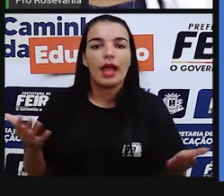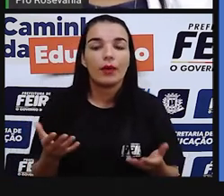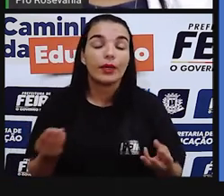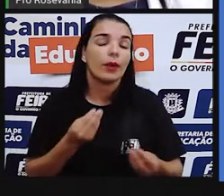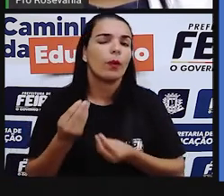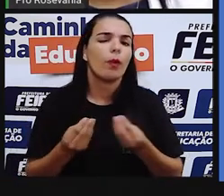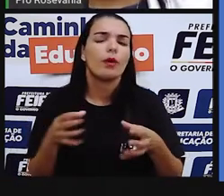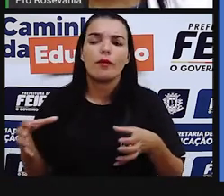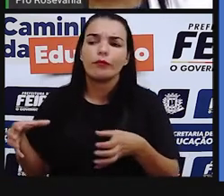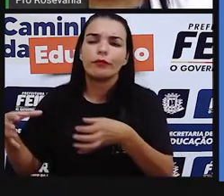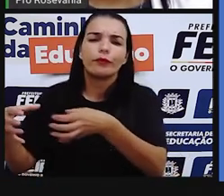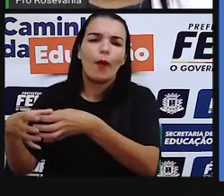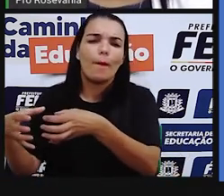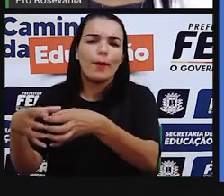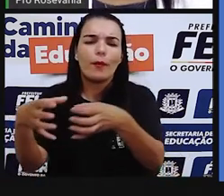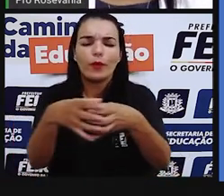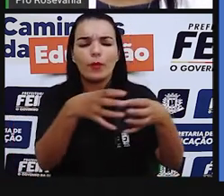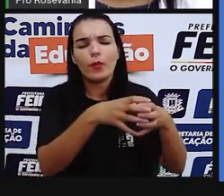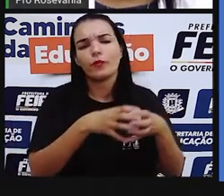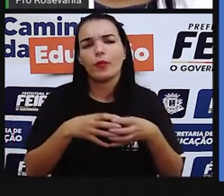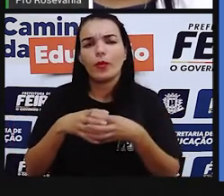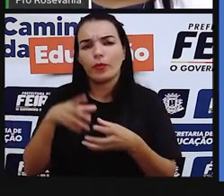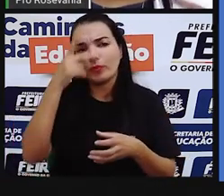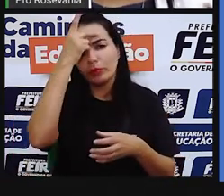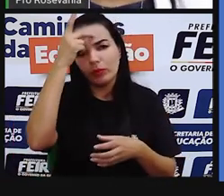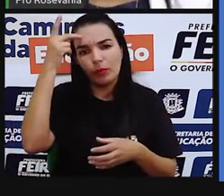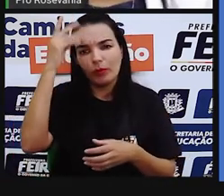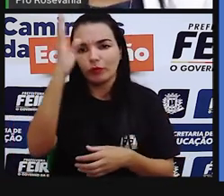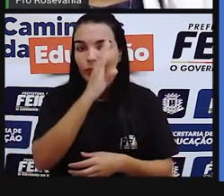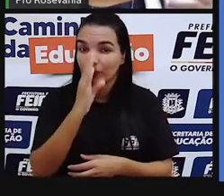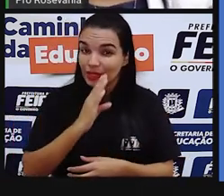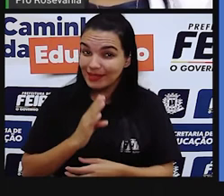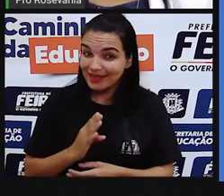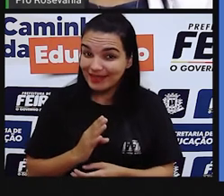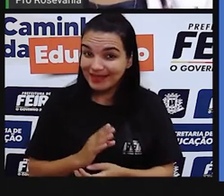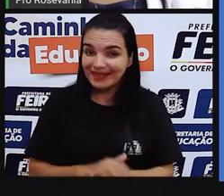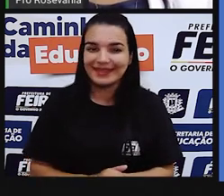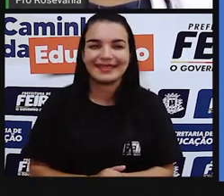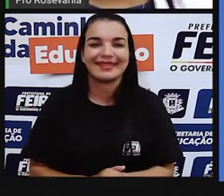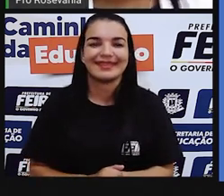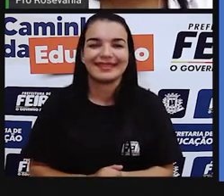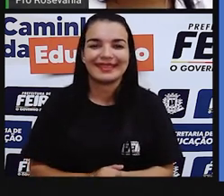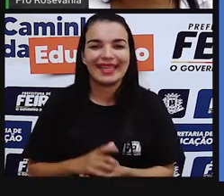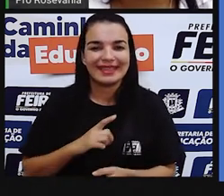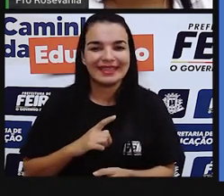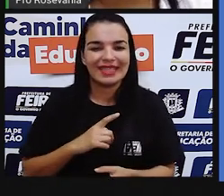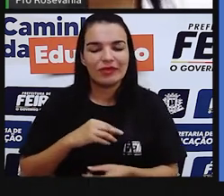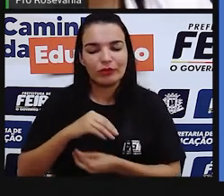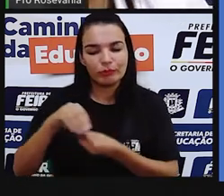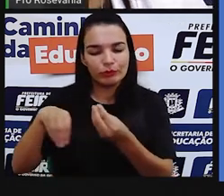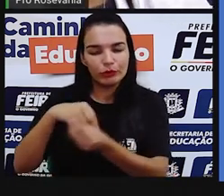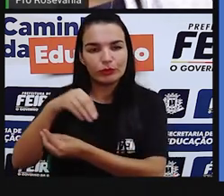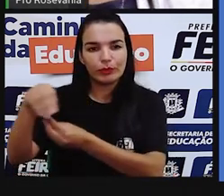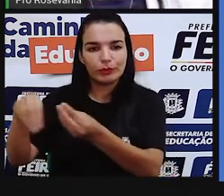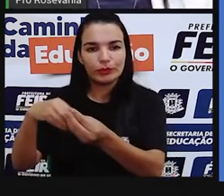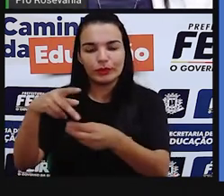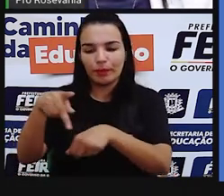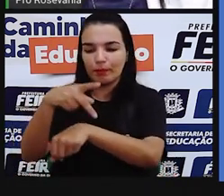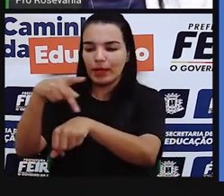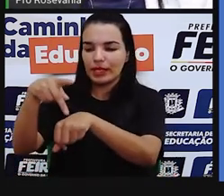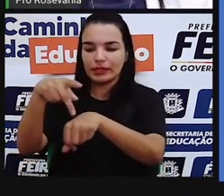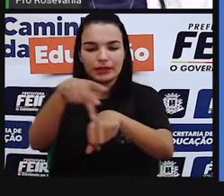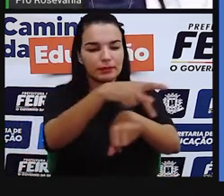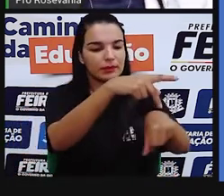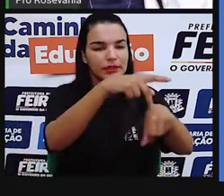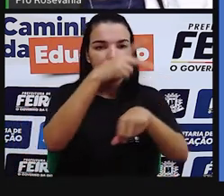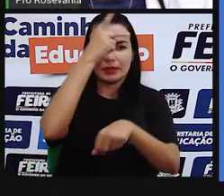como é que fica a formação do povo brasileiro? Eu já dou uma coisa pra vocês, que a gente misturou, né? Vários povos, e aí a gente